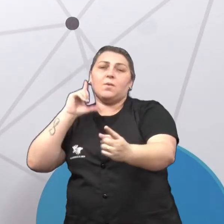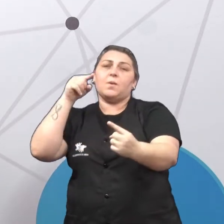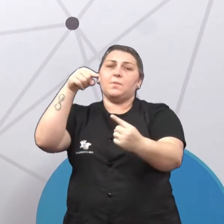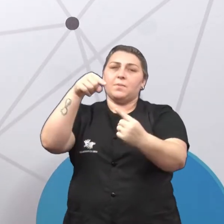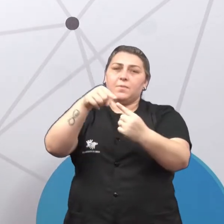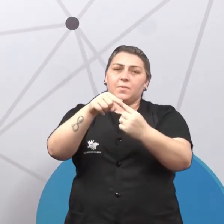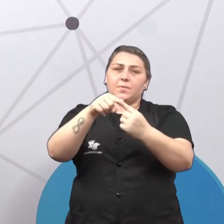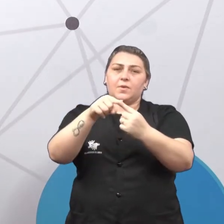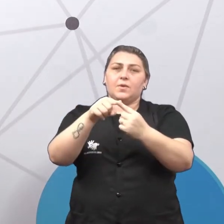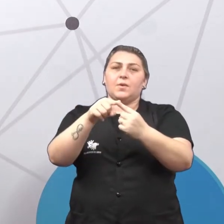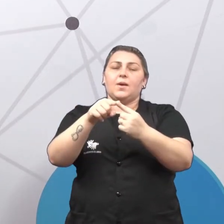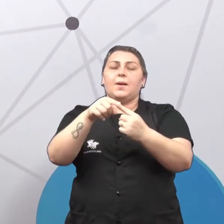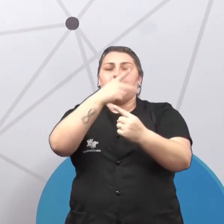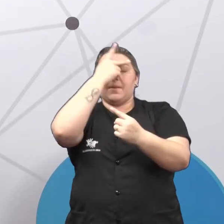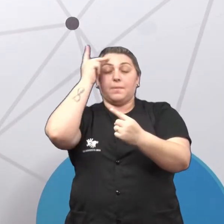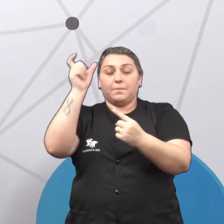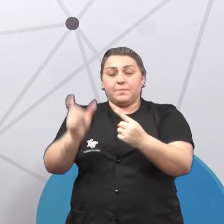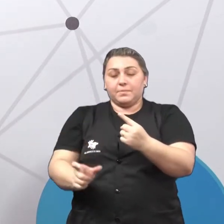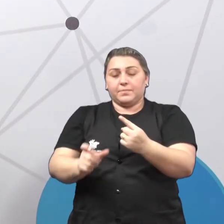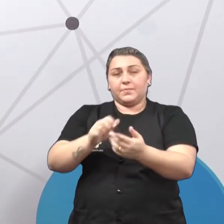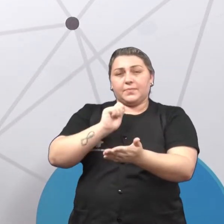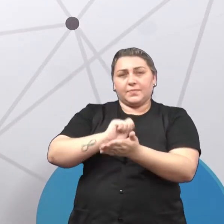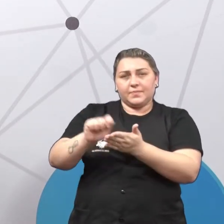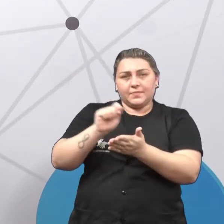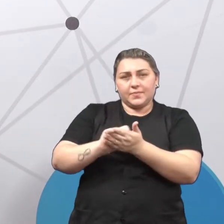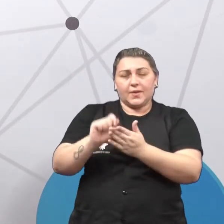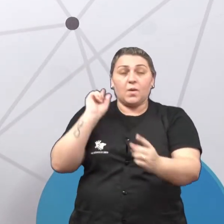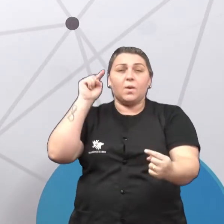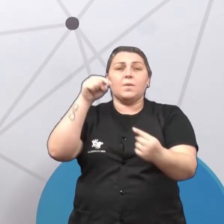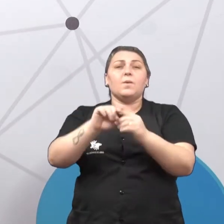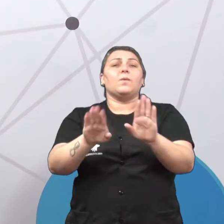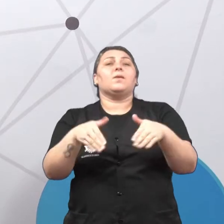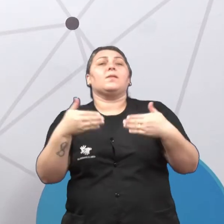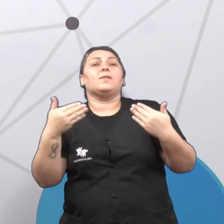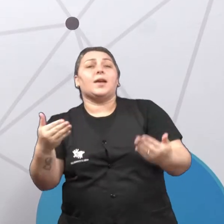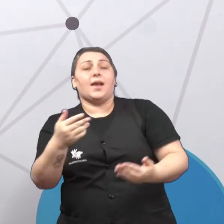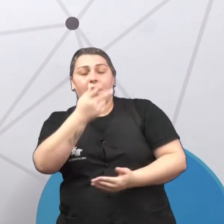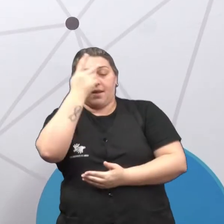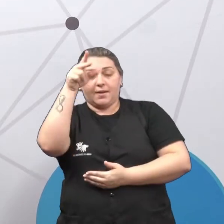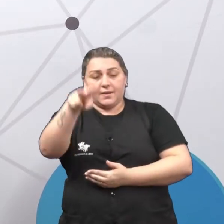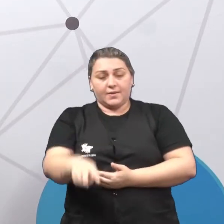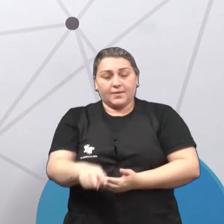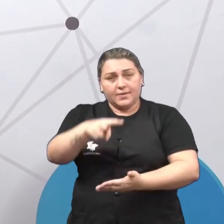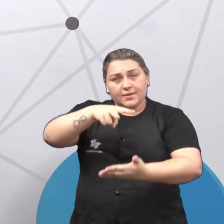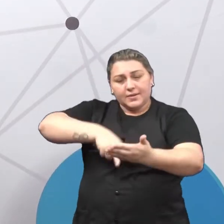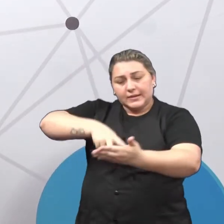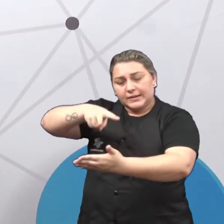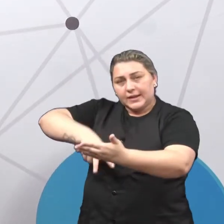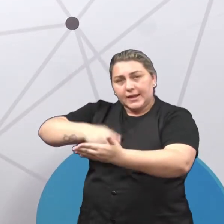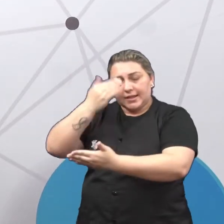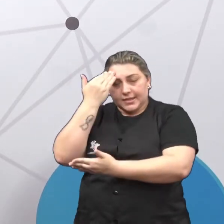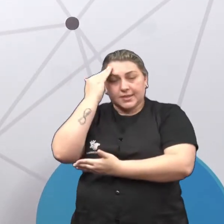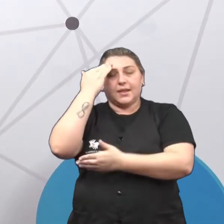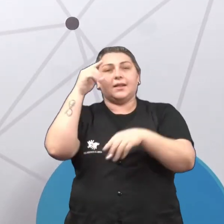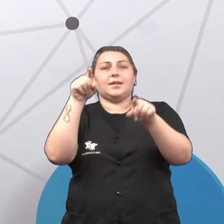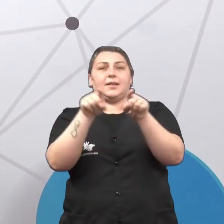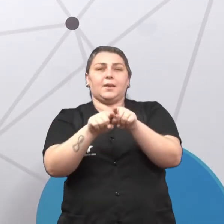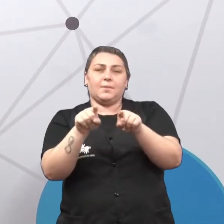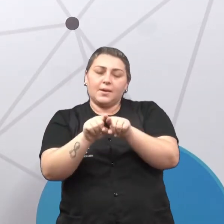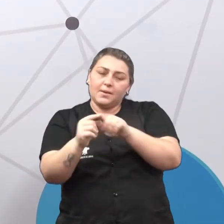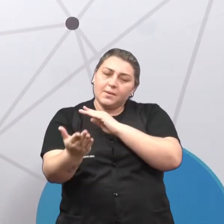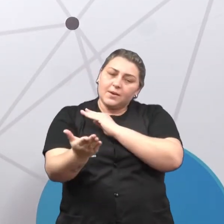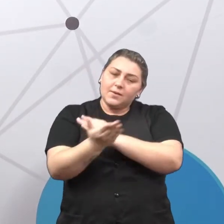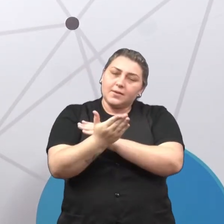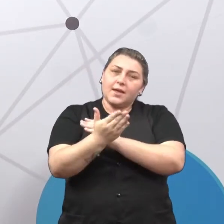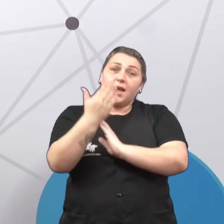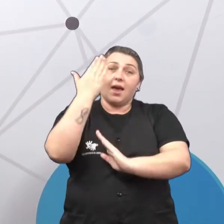vai ser passada por quem escreveu, né? E que o objetivo dessa mensagem é que os leitores, né? Entendam também. Então, vai me ajudar a